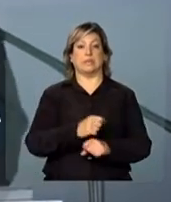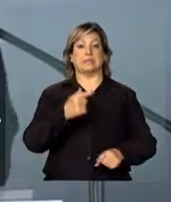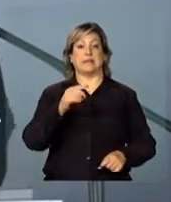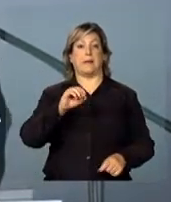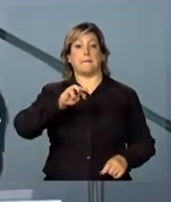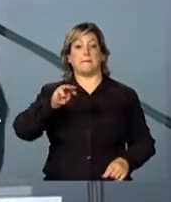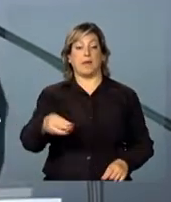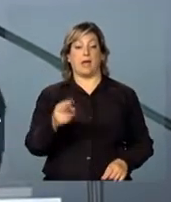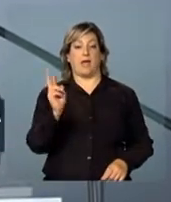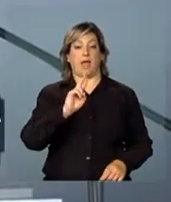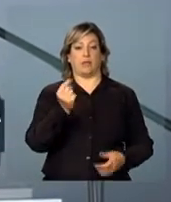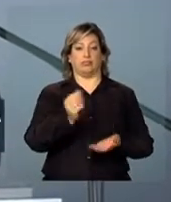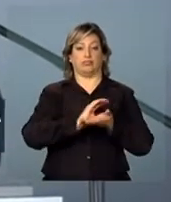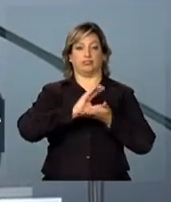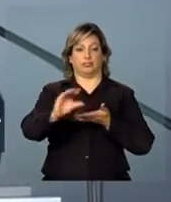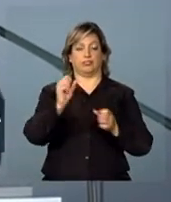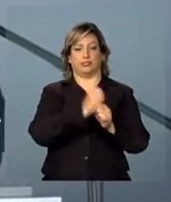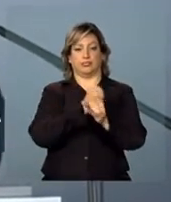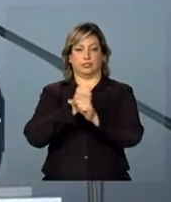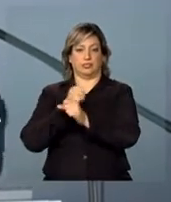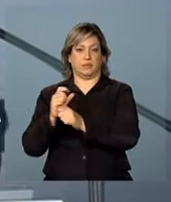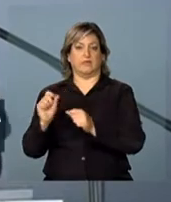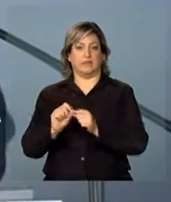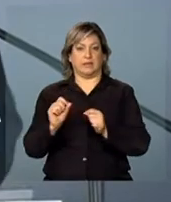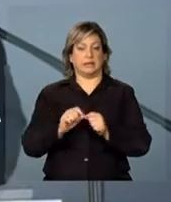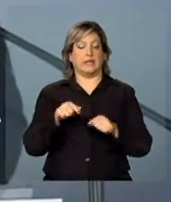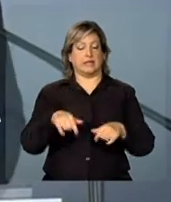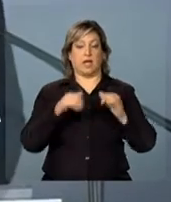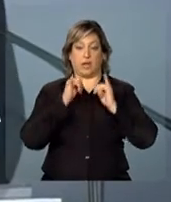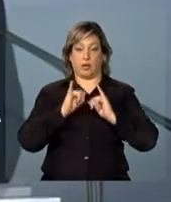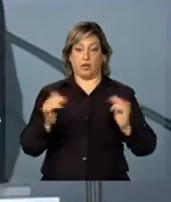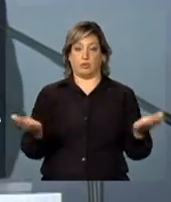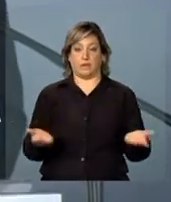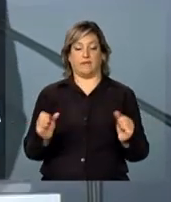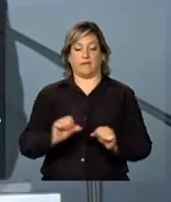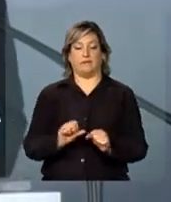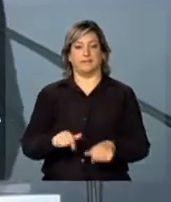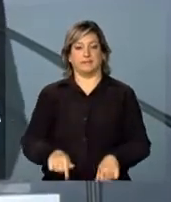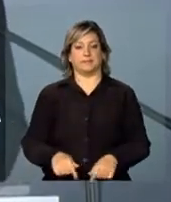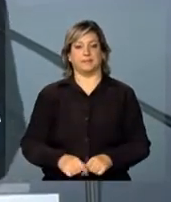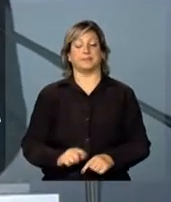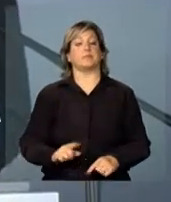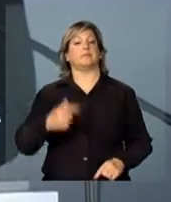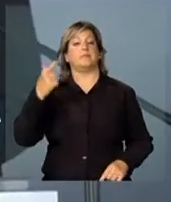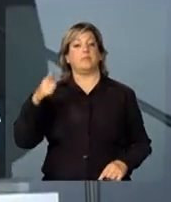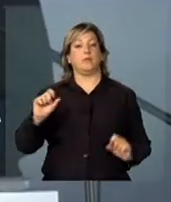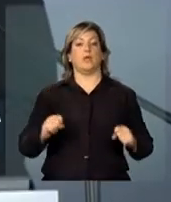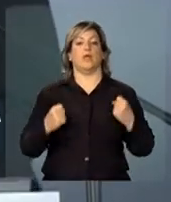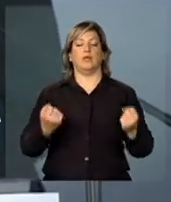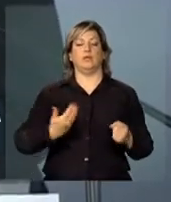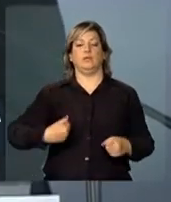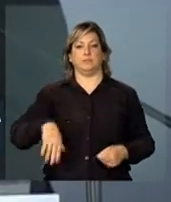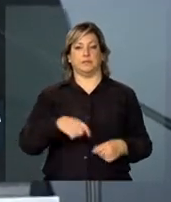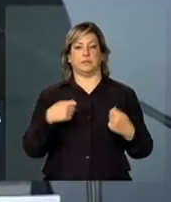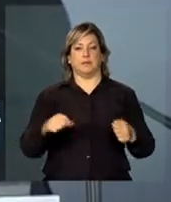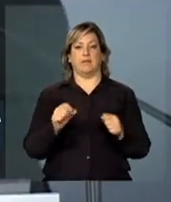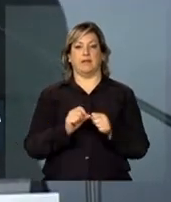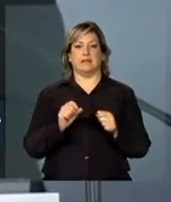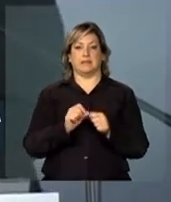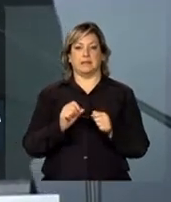milhões de reais de investimento. Esse é outro anúncio que nós fazemos aqui. E um outro esforço que nós precisamos fazer.